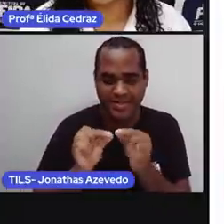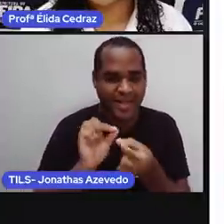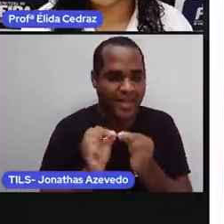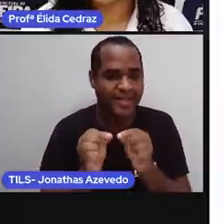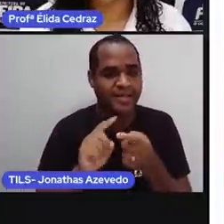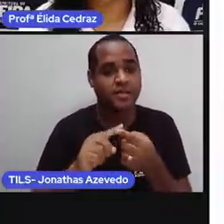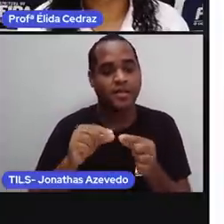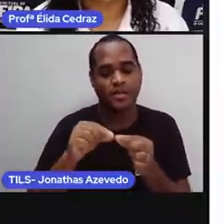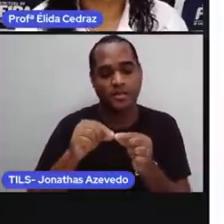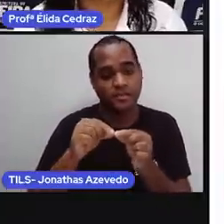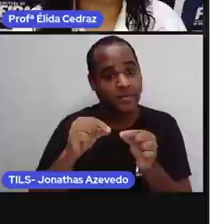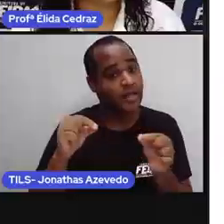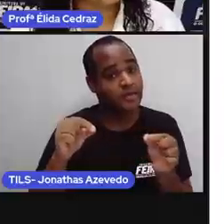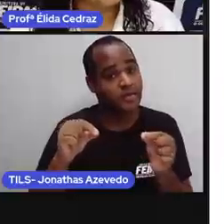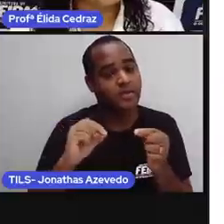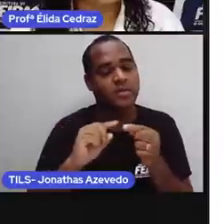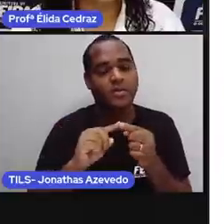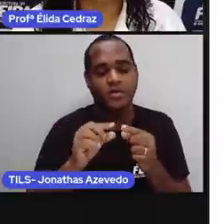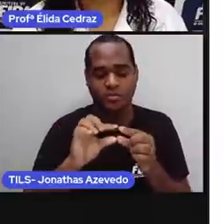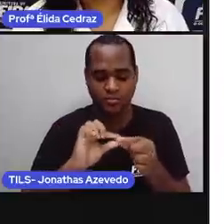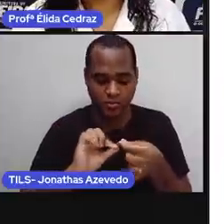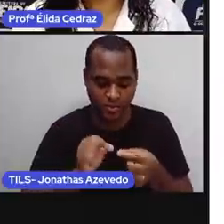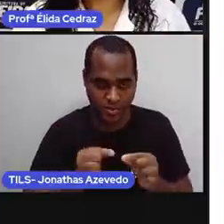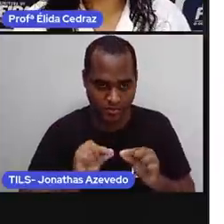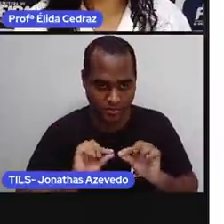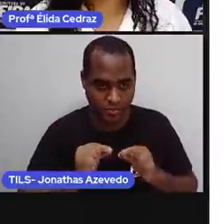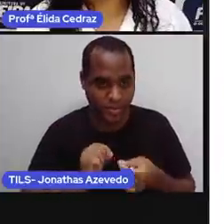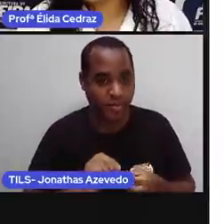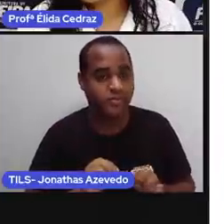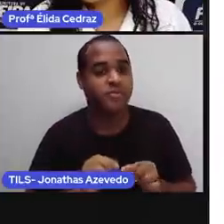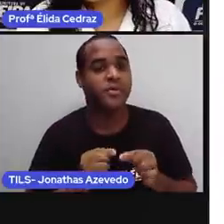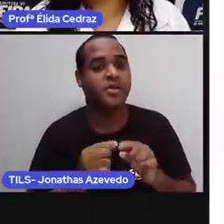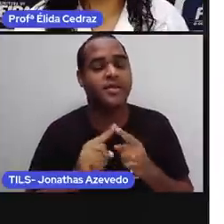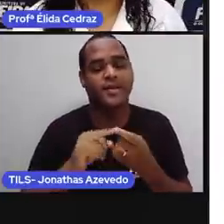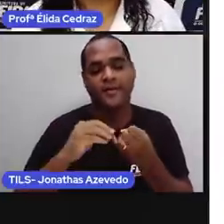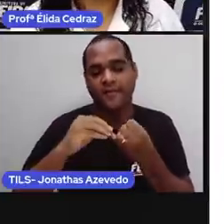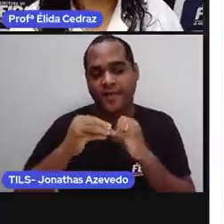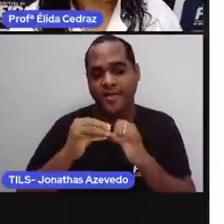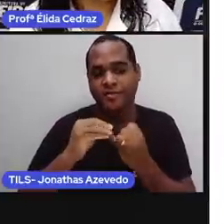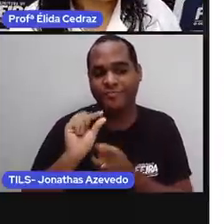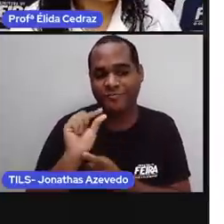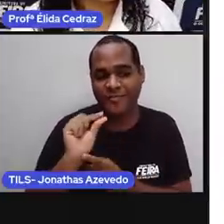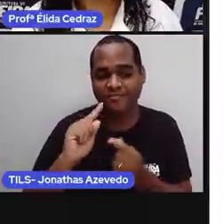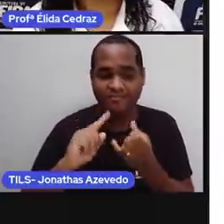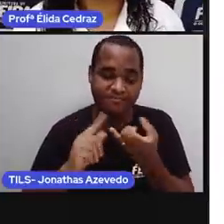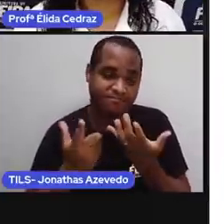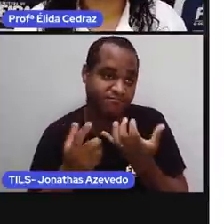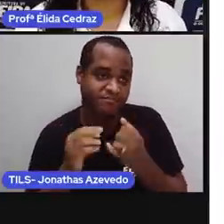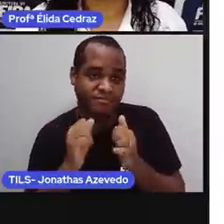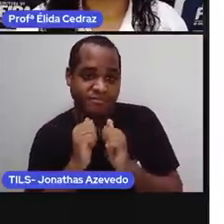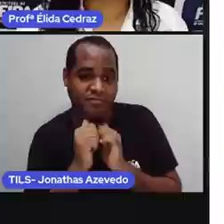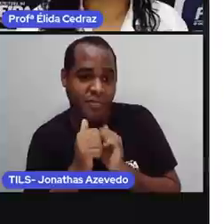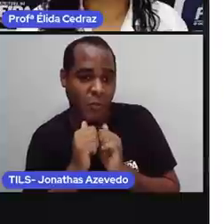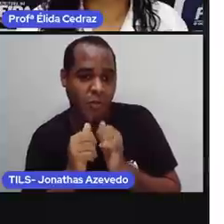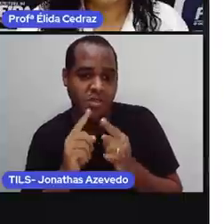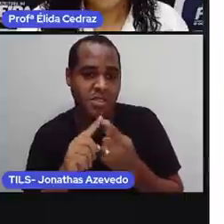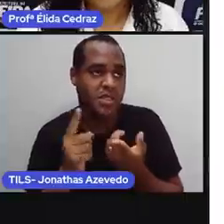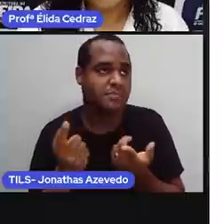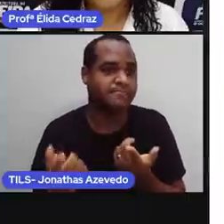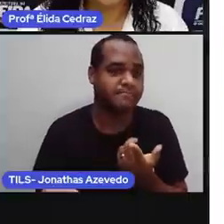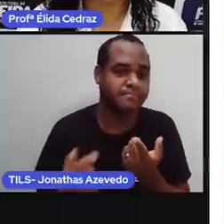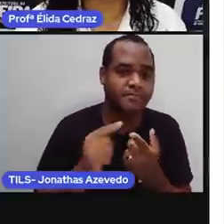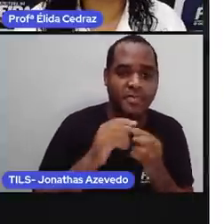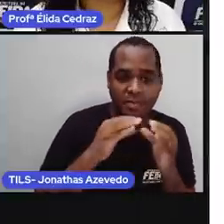palitos, botões, grãos de feijão, grãos de milho, palito de